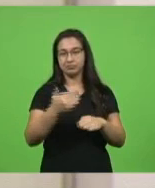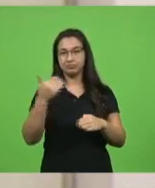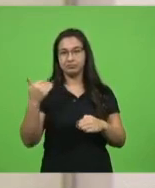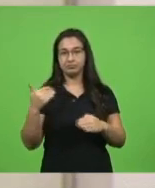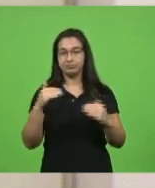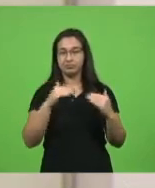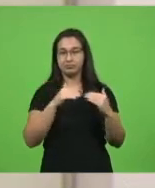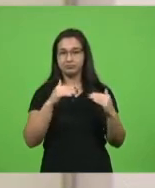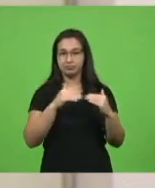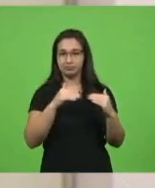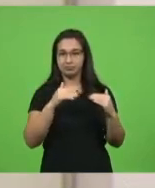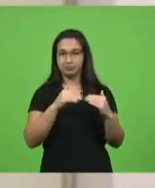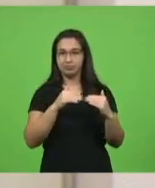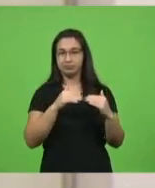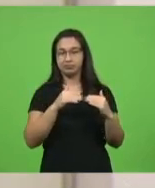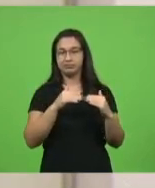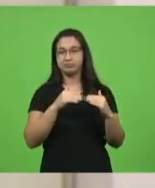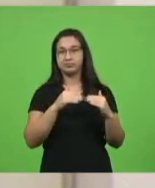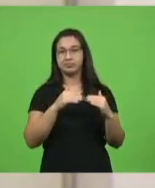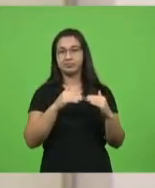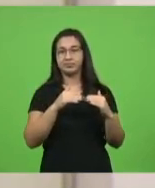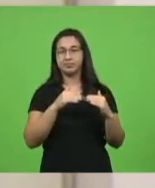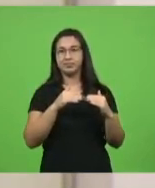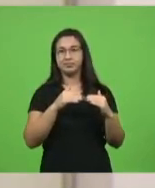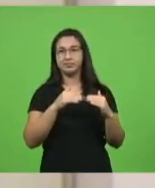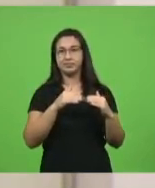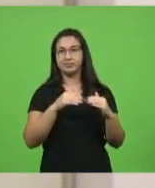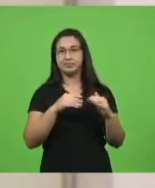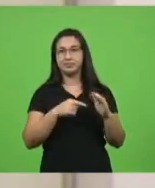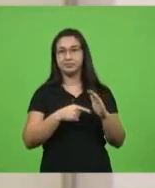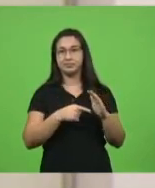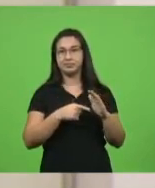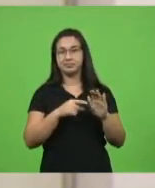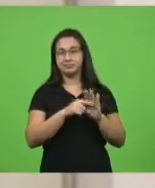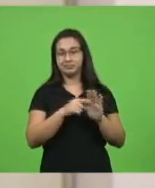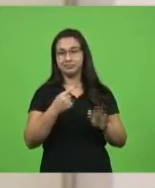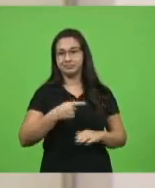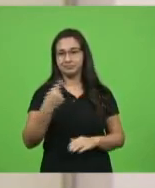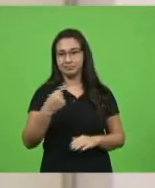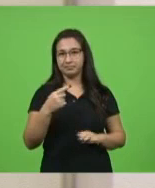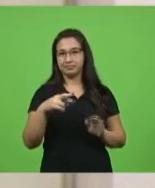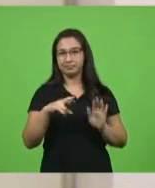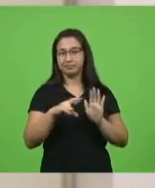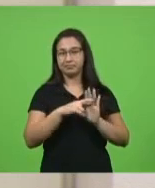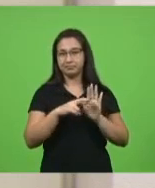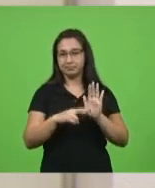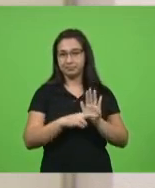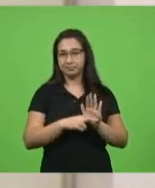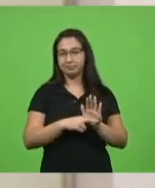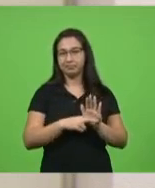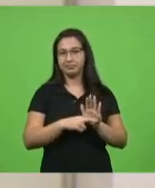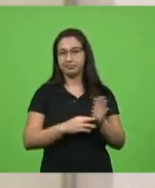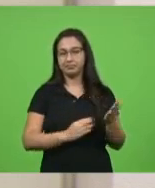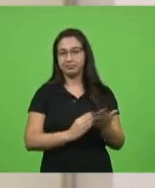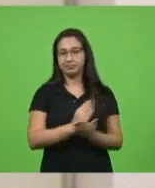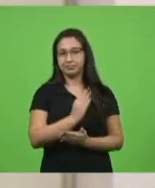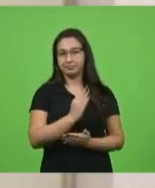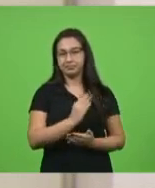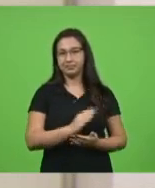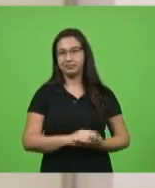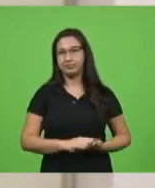consonância com o parágrafo 1º do artigo 106 do Regimento Interno, o senhor presidente deu-as por aprovadas.